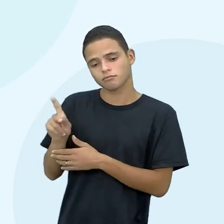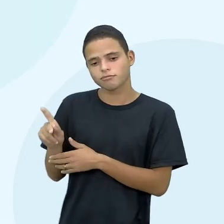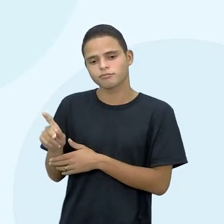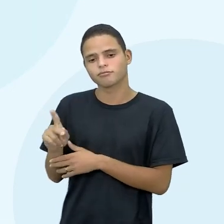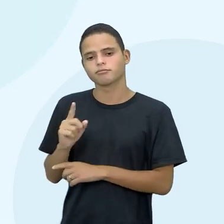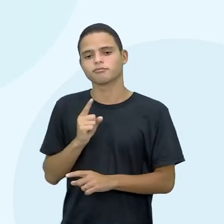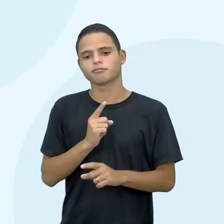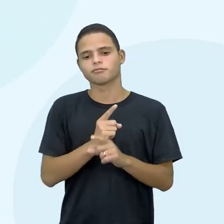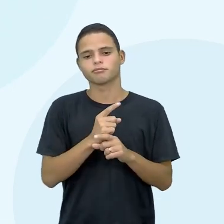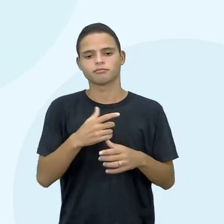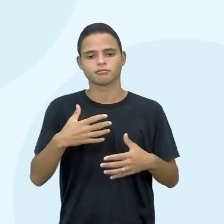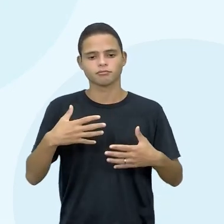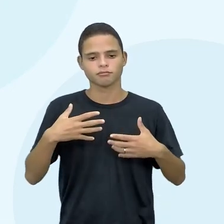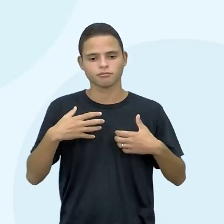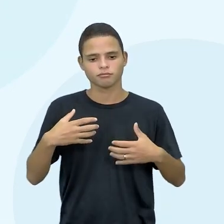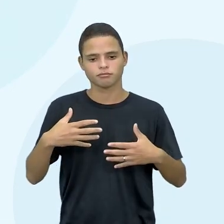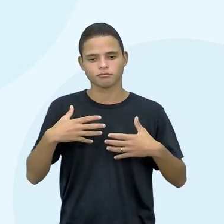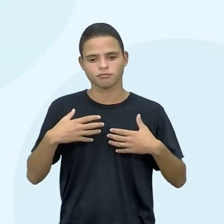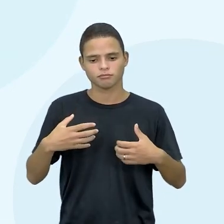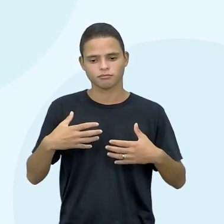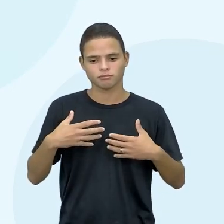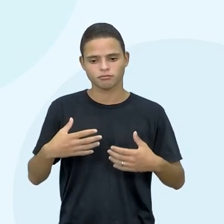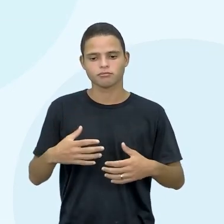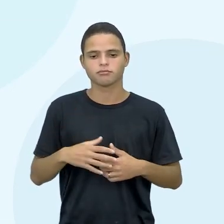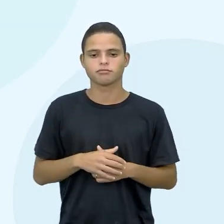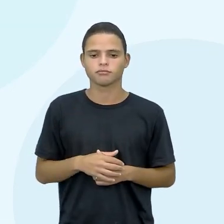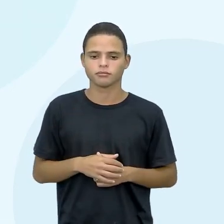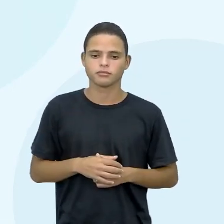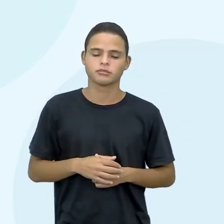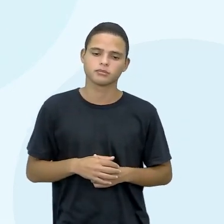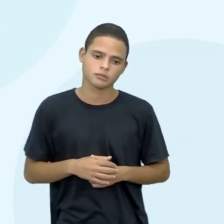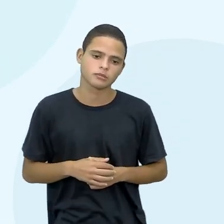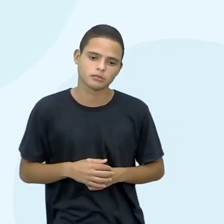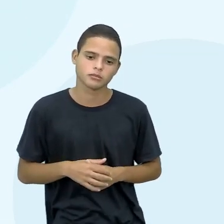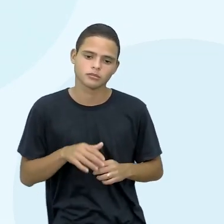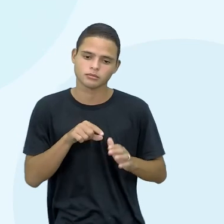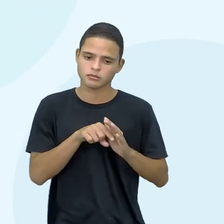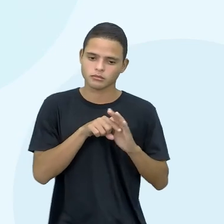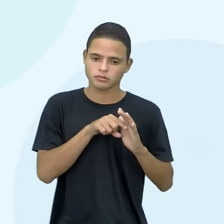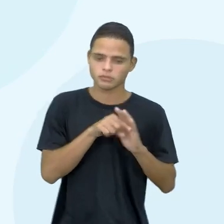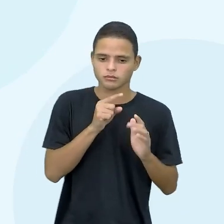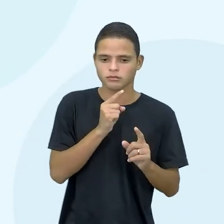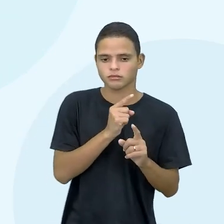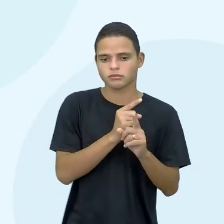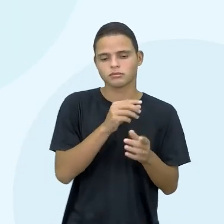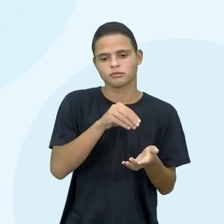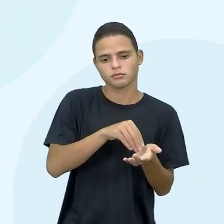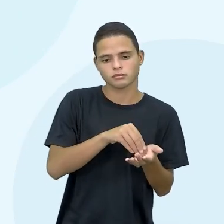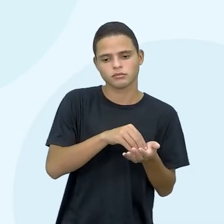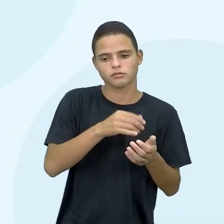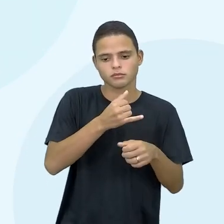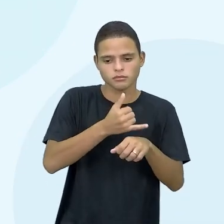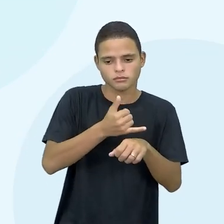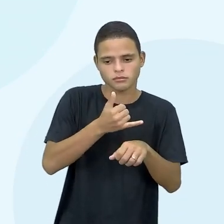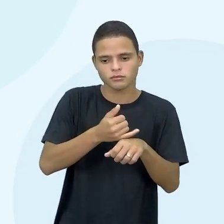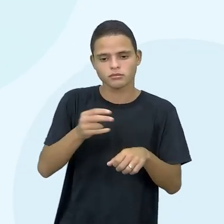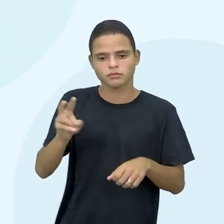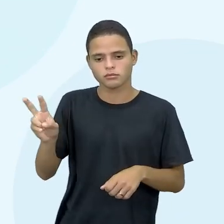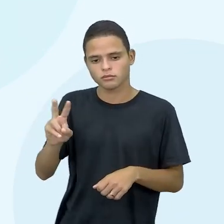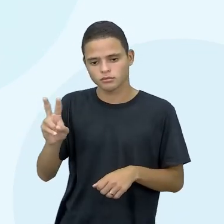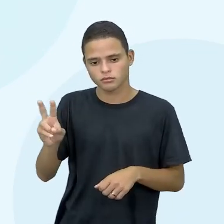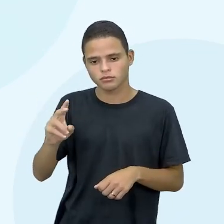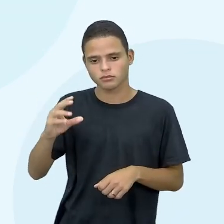era, então, de anemia, né, e também com os exames a gente viu ali a deficiência de ferro, então,